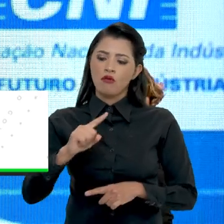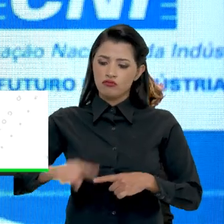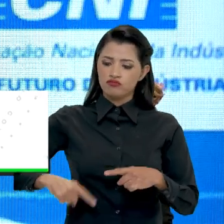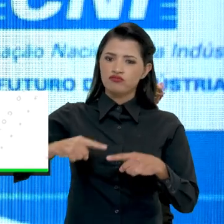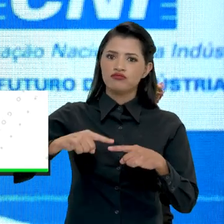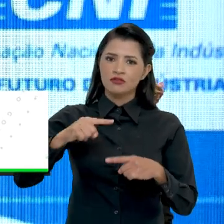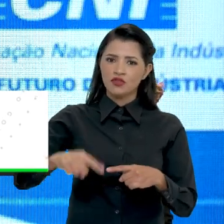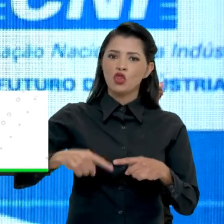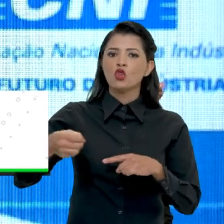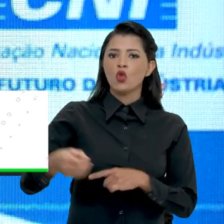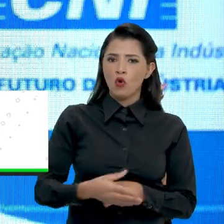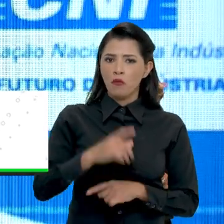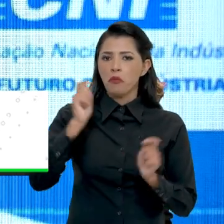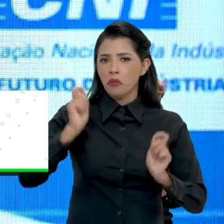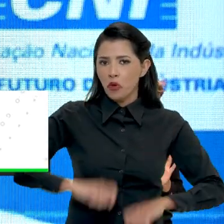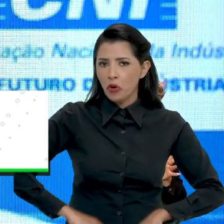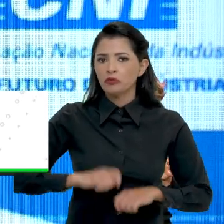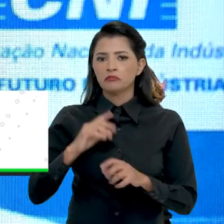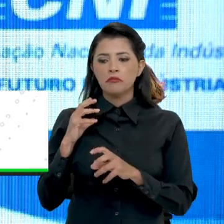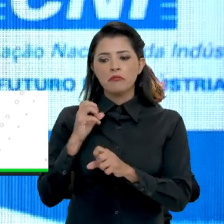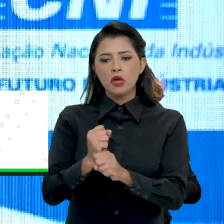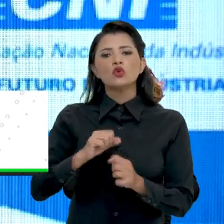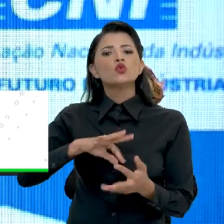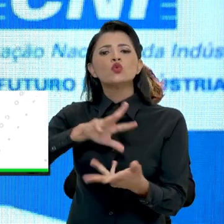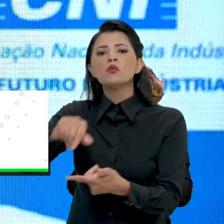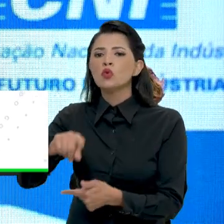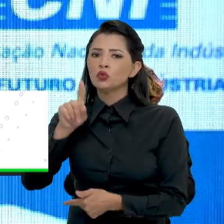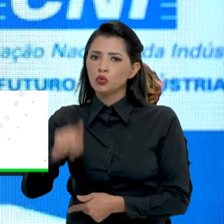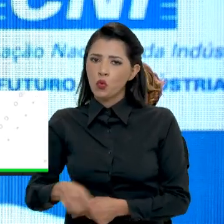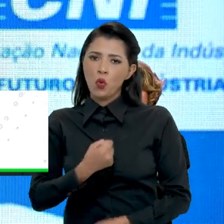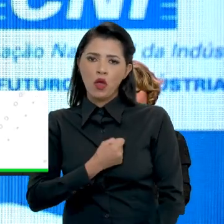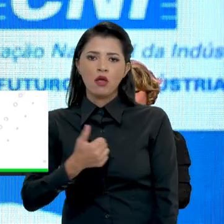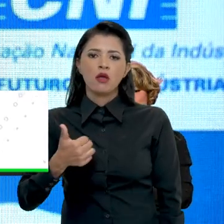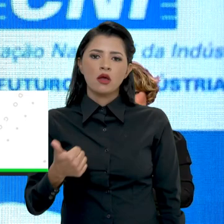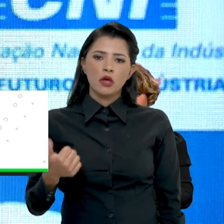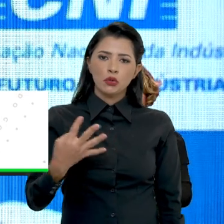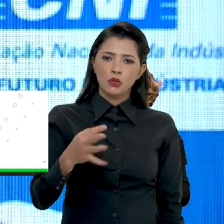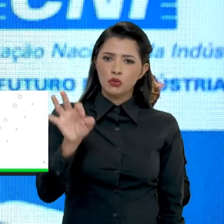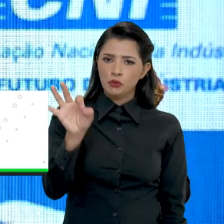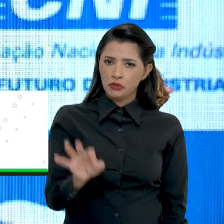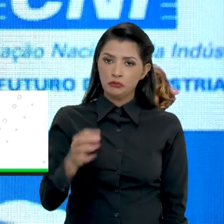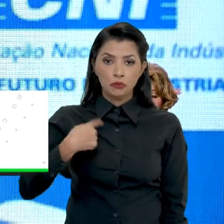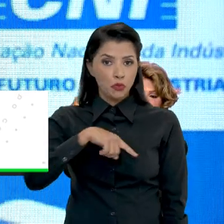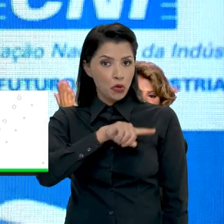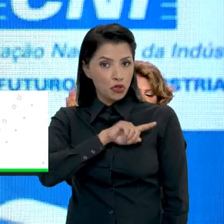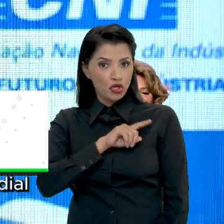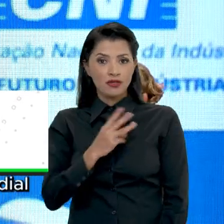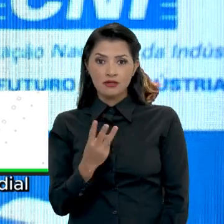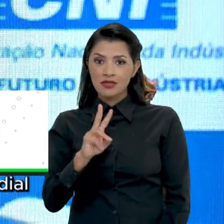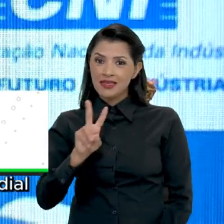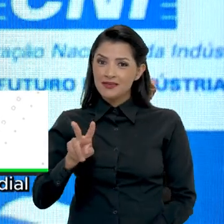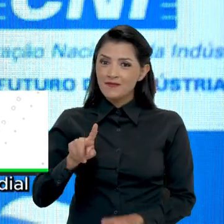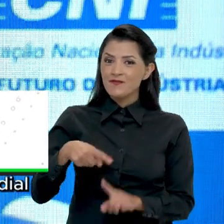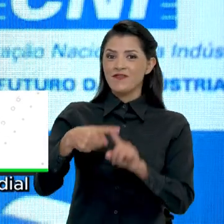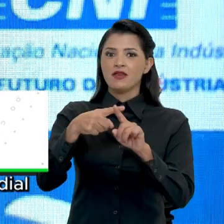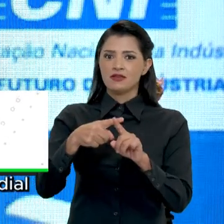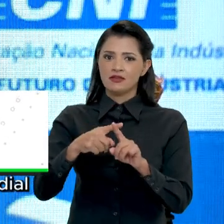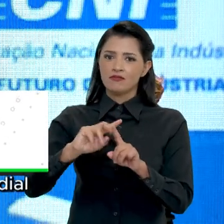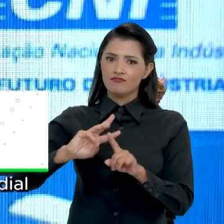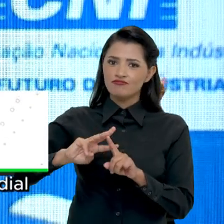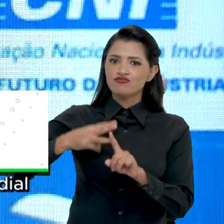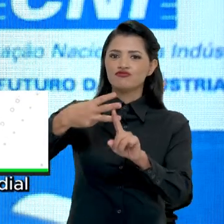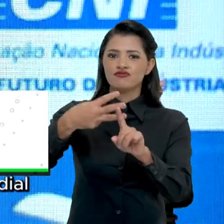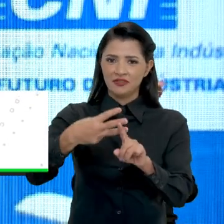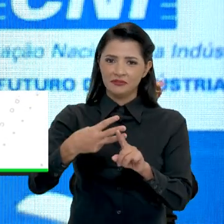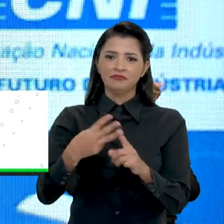renovável. A média mundial é 14%. Então, nós estamos três vezes a média